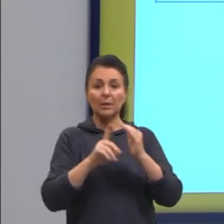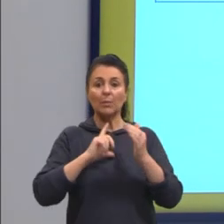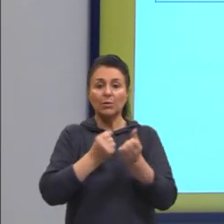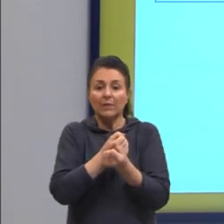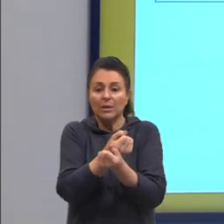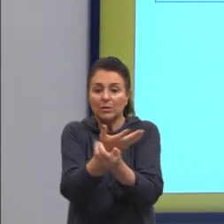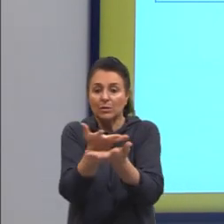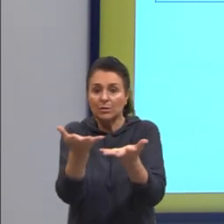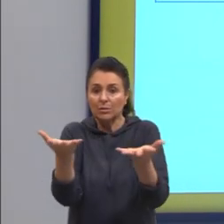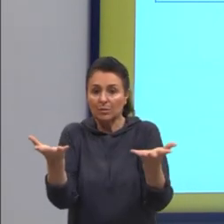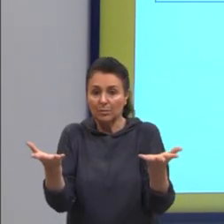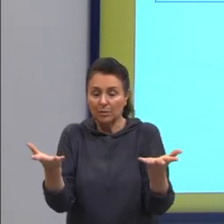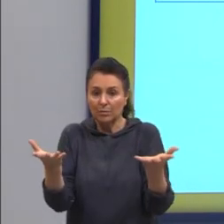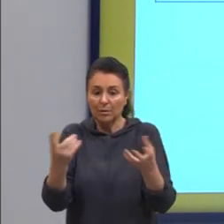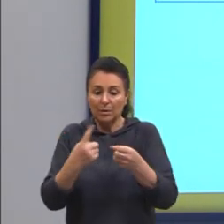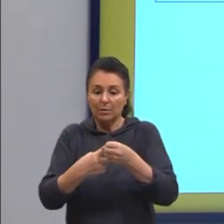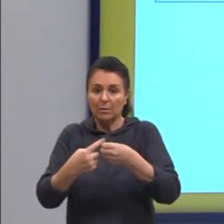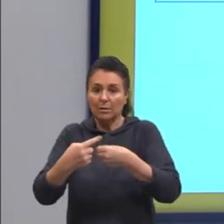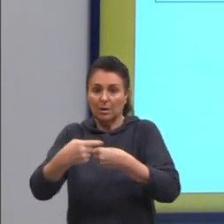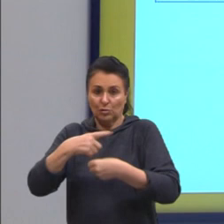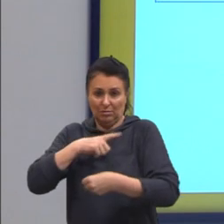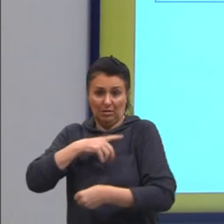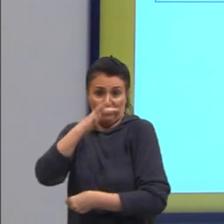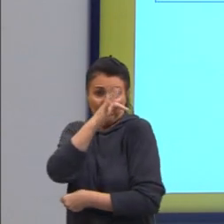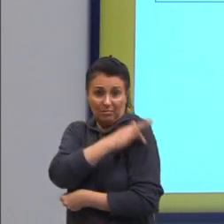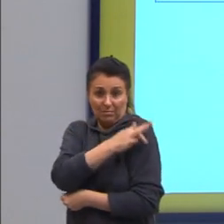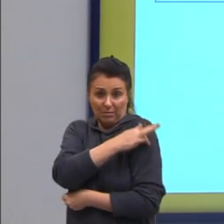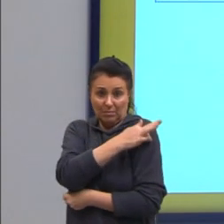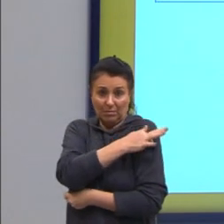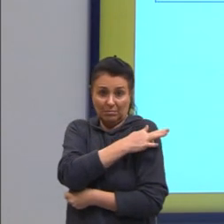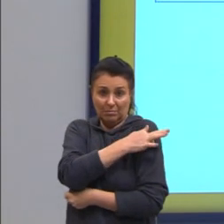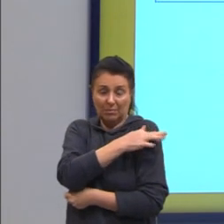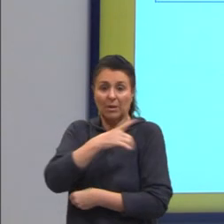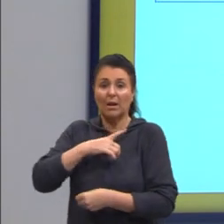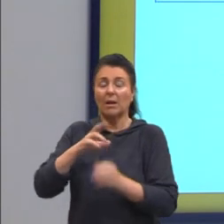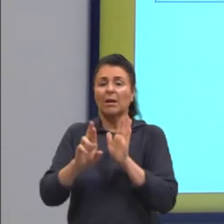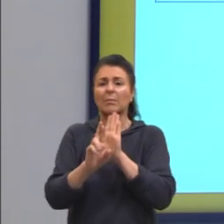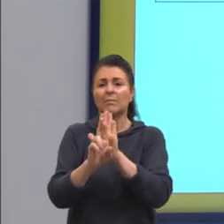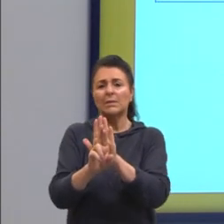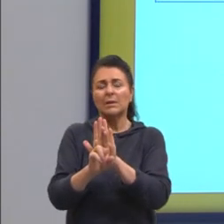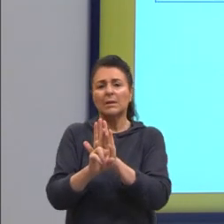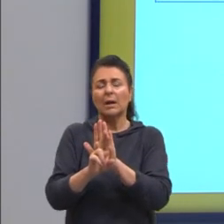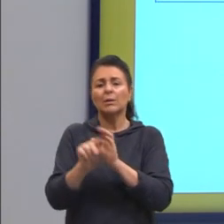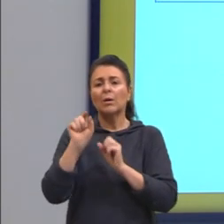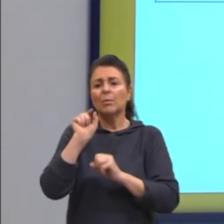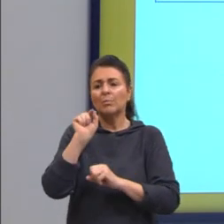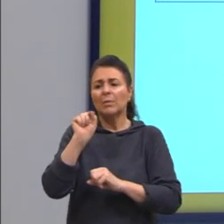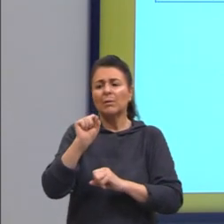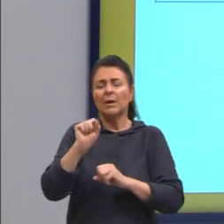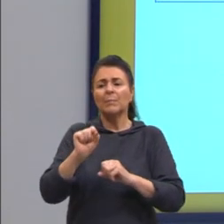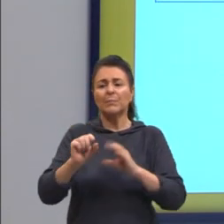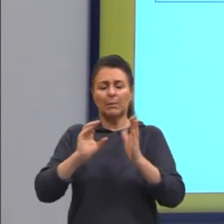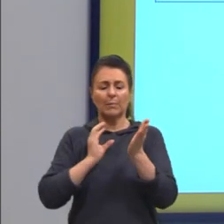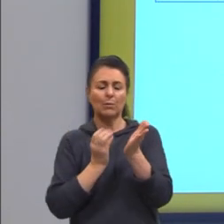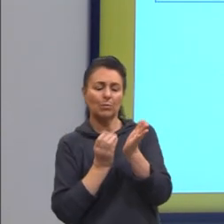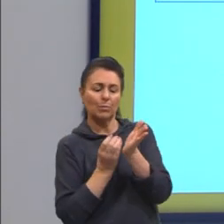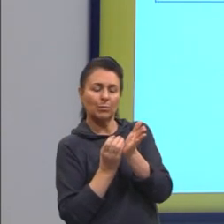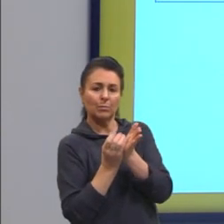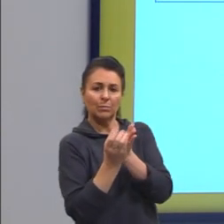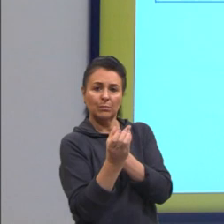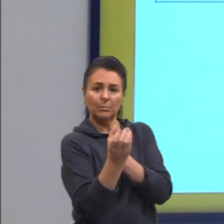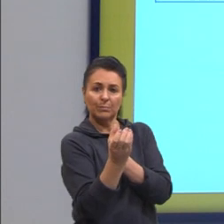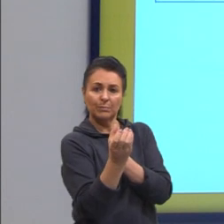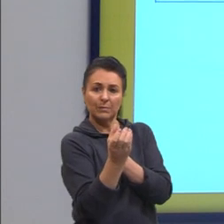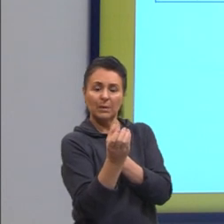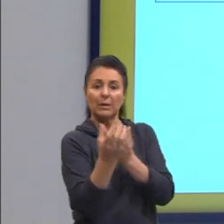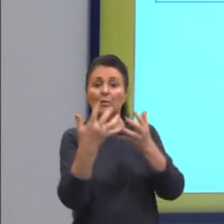Se na cidade vai ter farmácia, geralmente tem, né? Seria representado, então, pelo retículo endoplasmático liso, que ele,